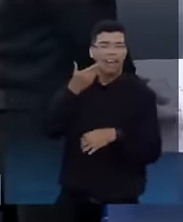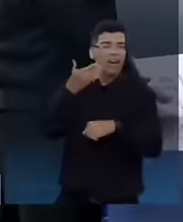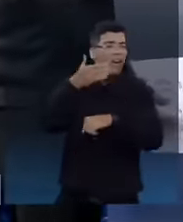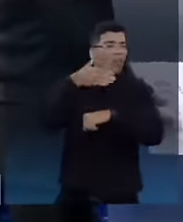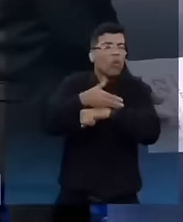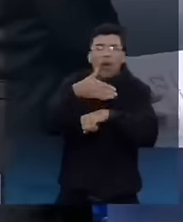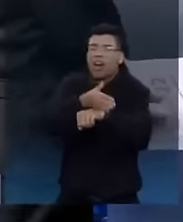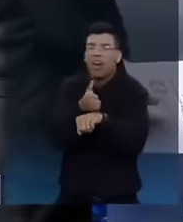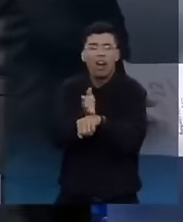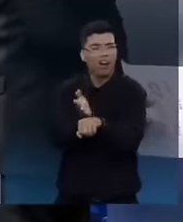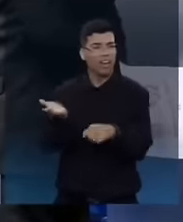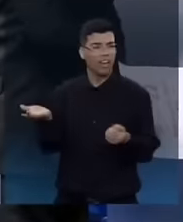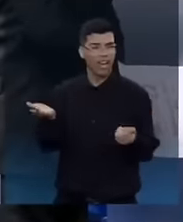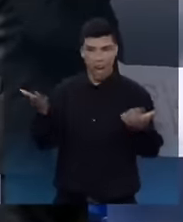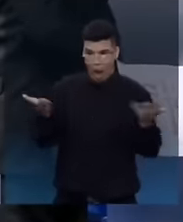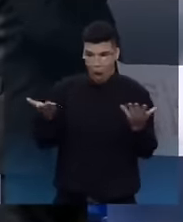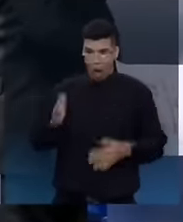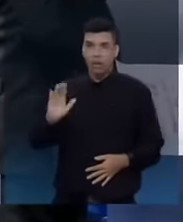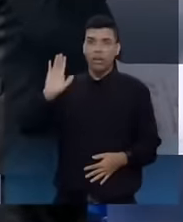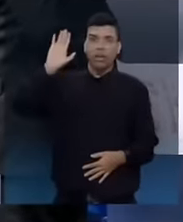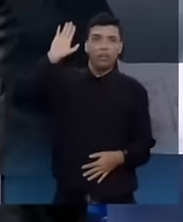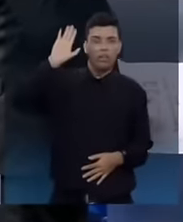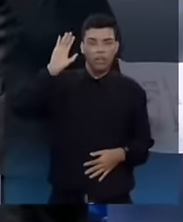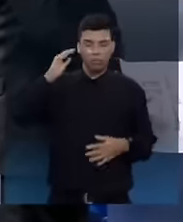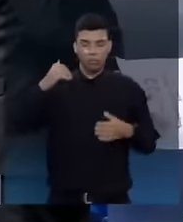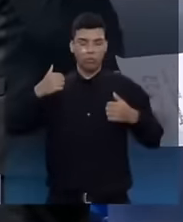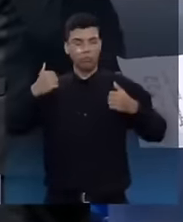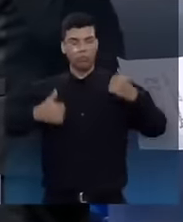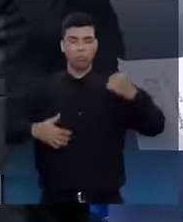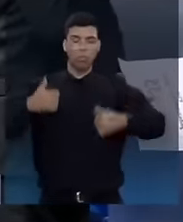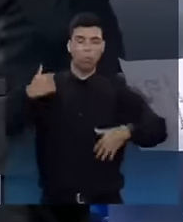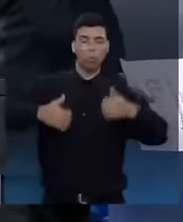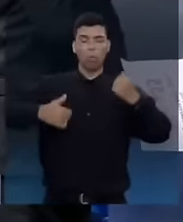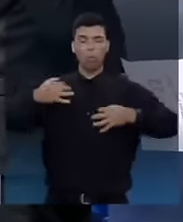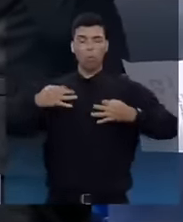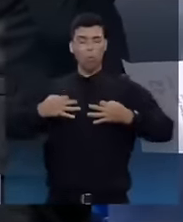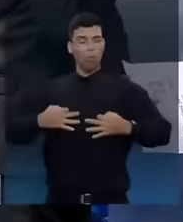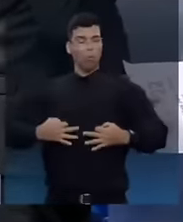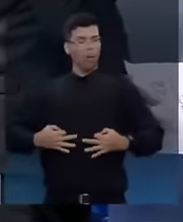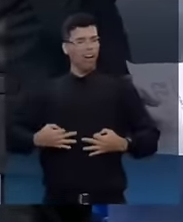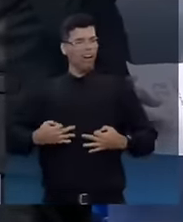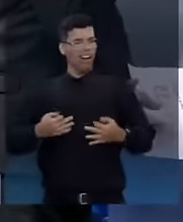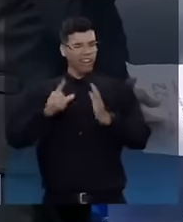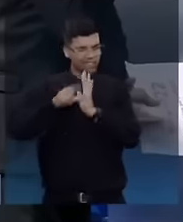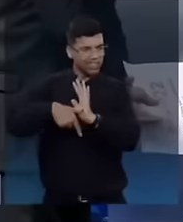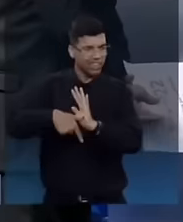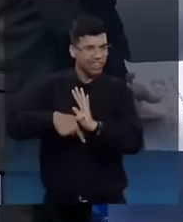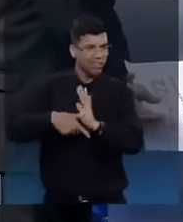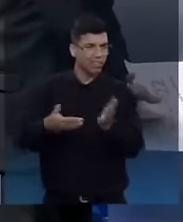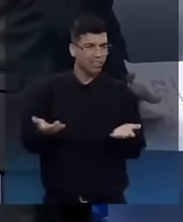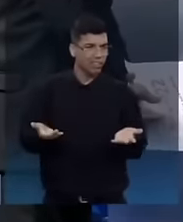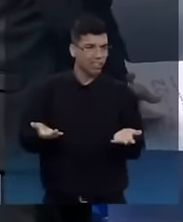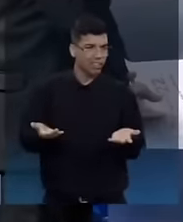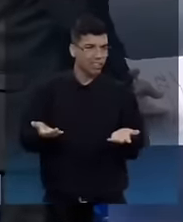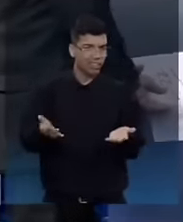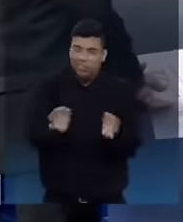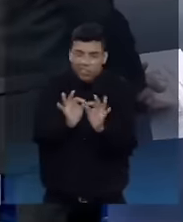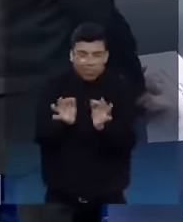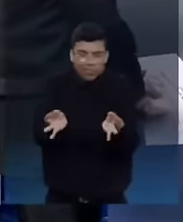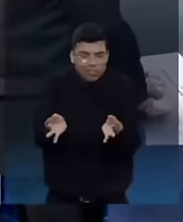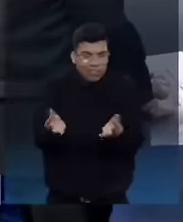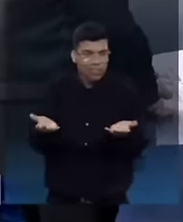Agora que você está candidato, você está mostrando uma seriedade que deveria ter mostrado lá. É isso. Simples assim.